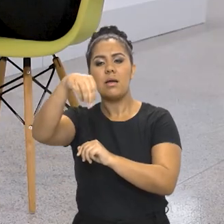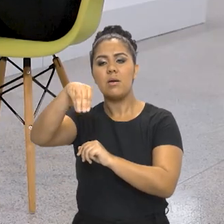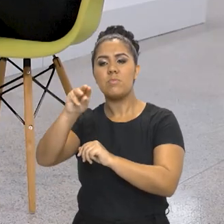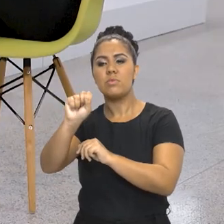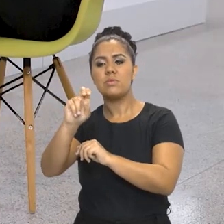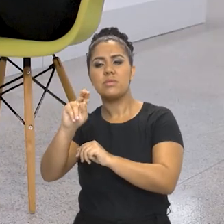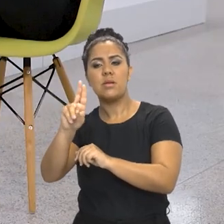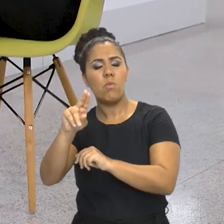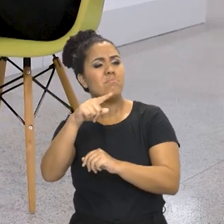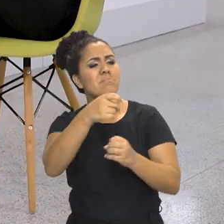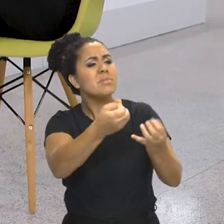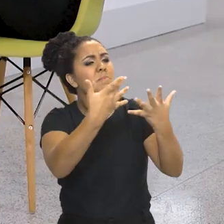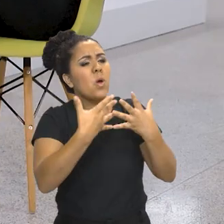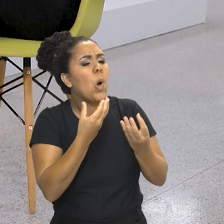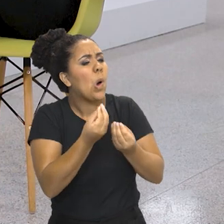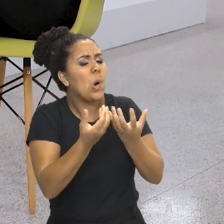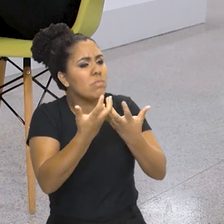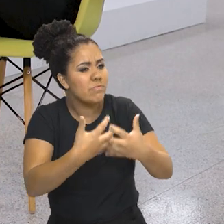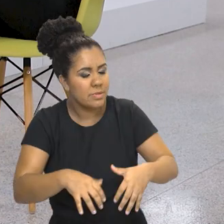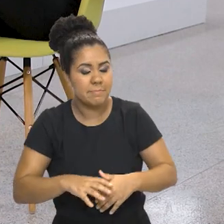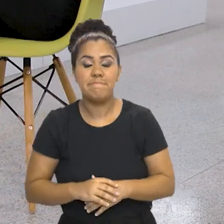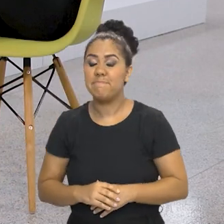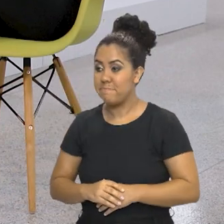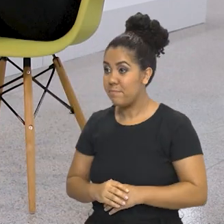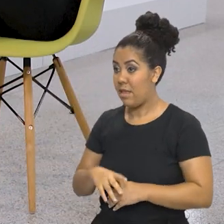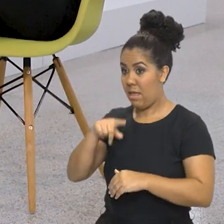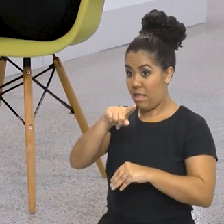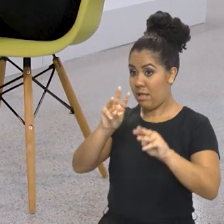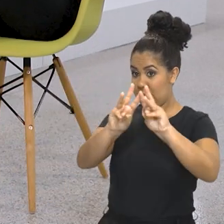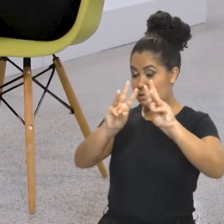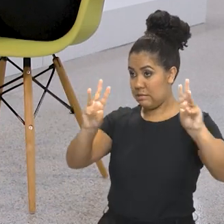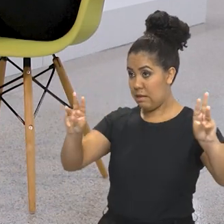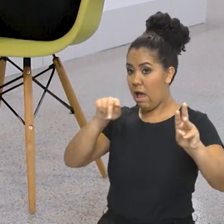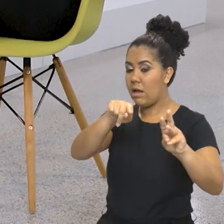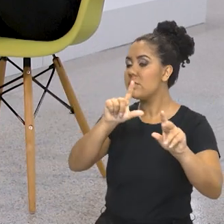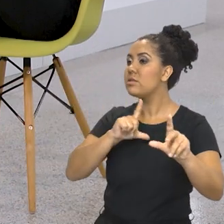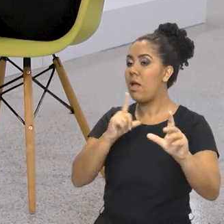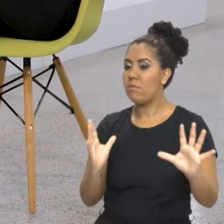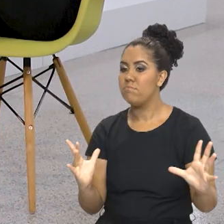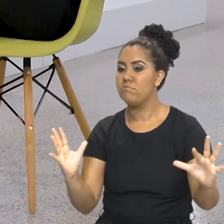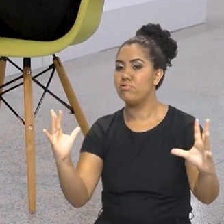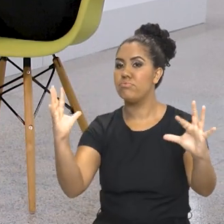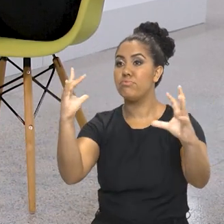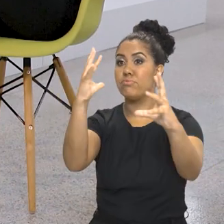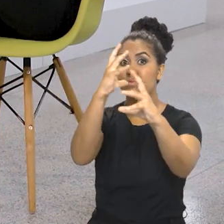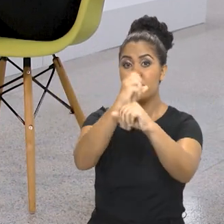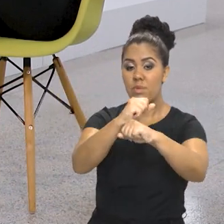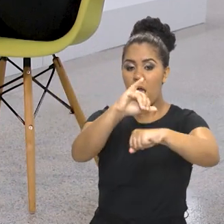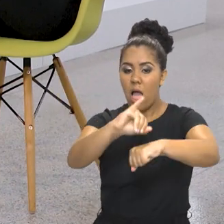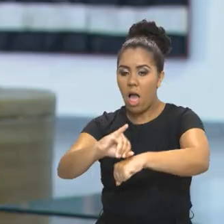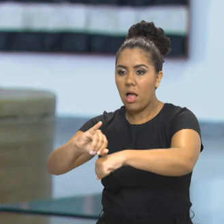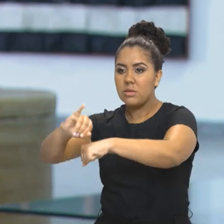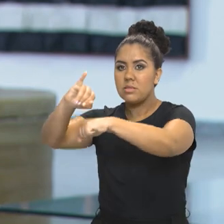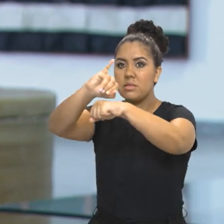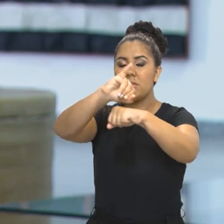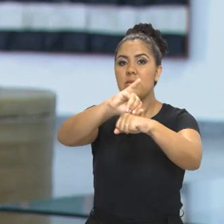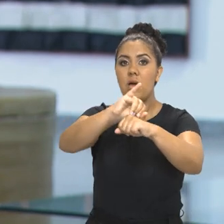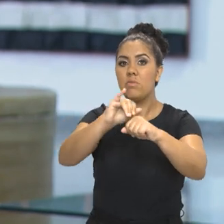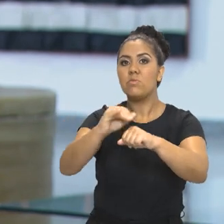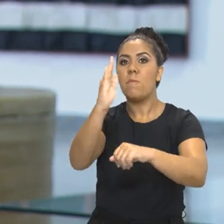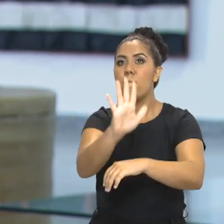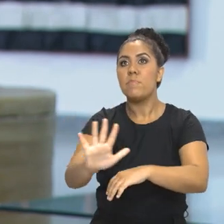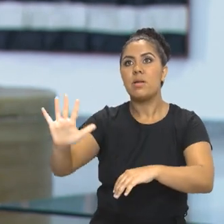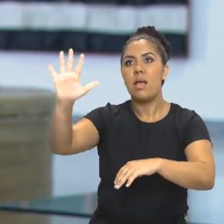ferramenta? A Brasiliana Museus reúne acervos digitais de vários museus do Brasil.